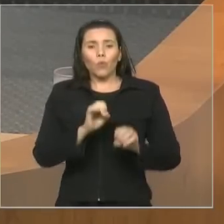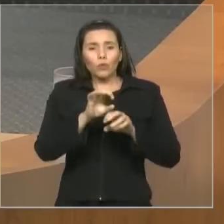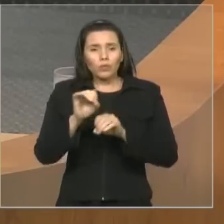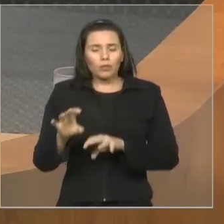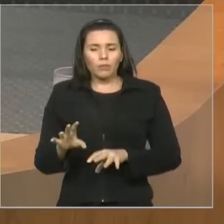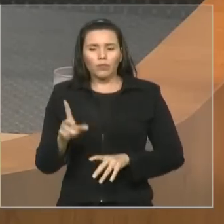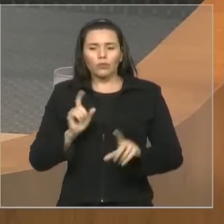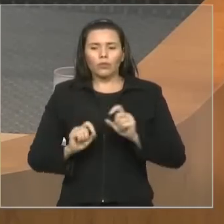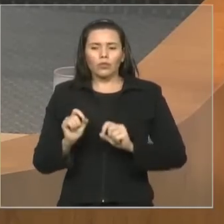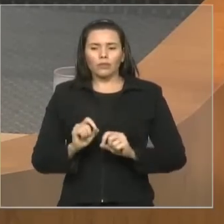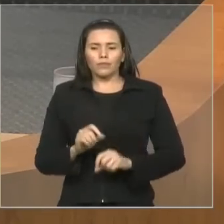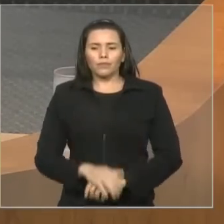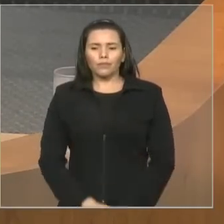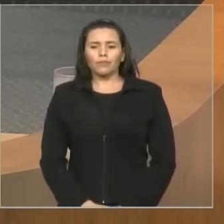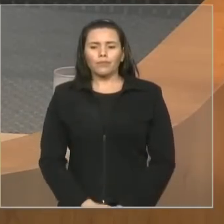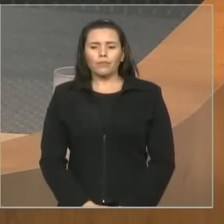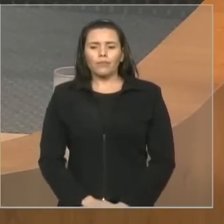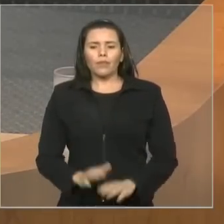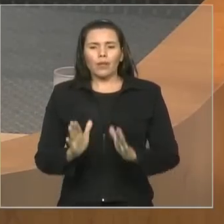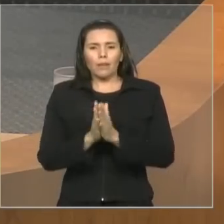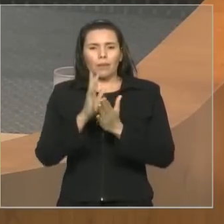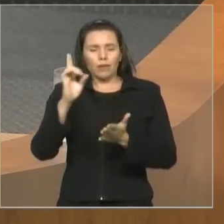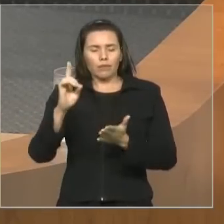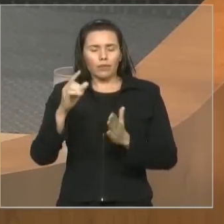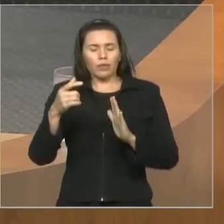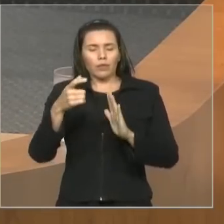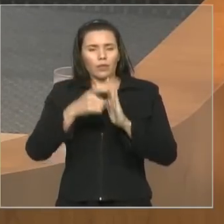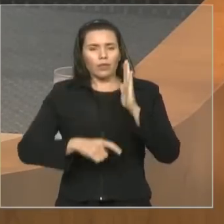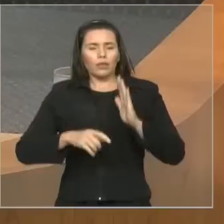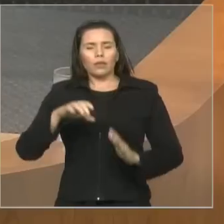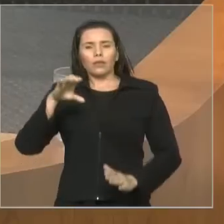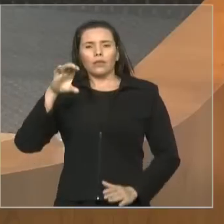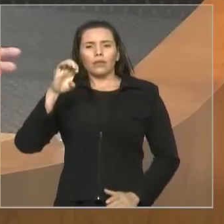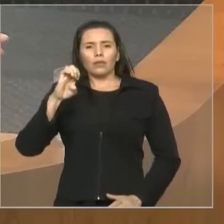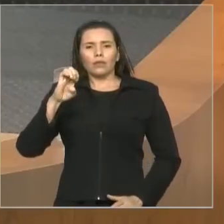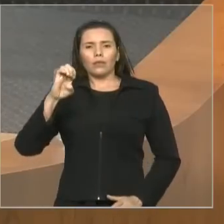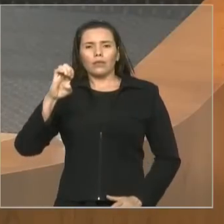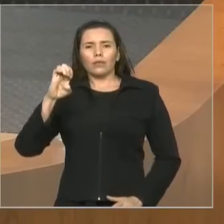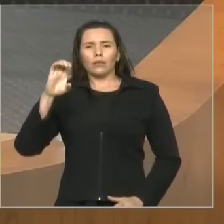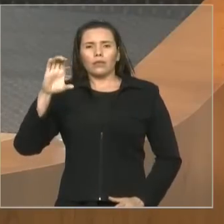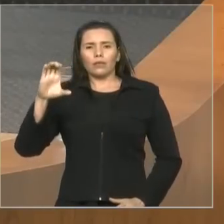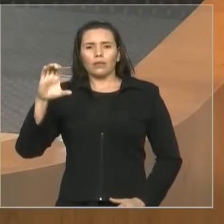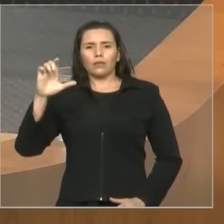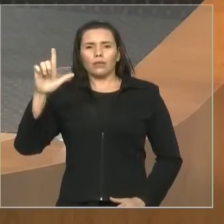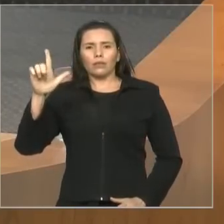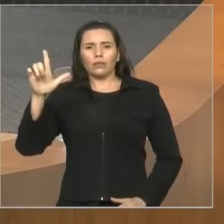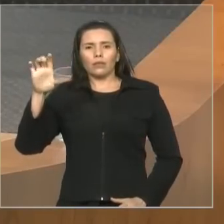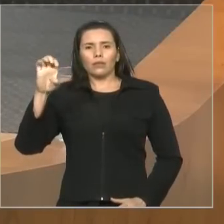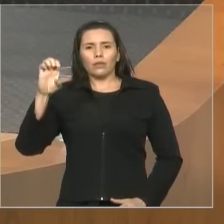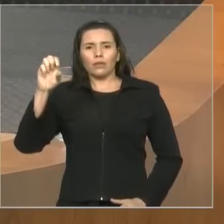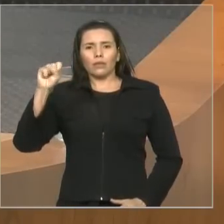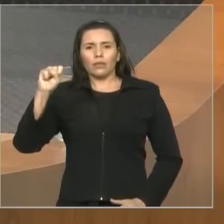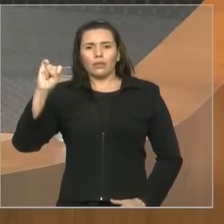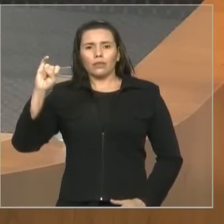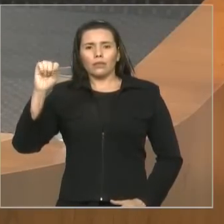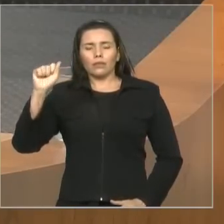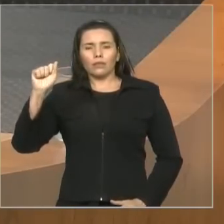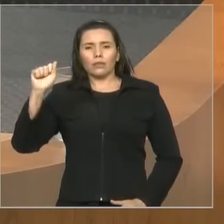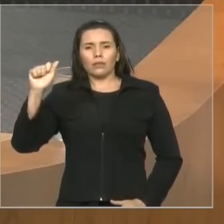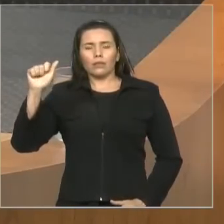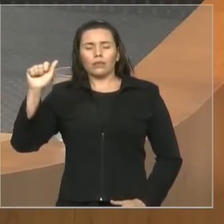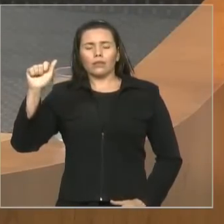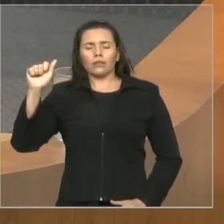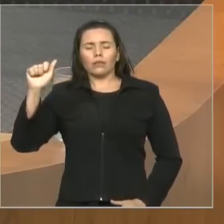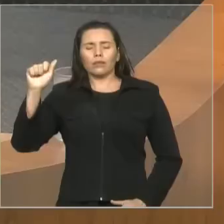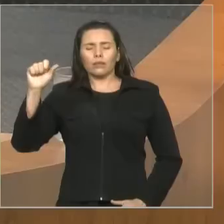Lá em Eclesiastes, onde ele escreveu também. E se alguns admitem que foi o profeta Ezequias também que